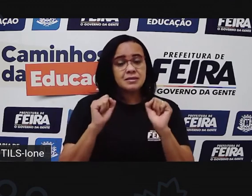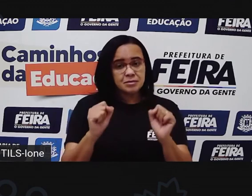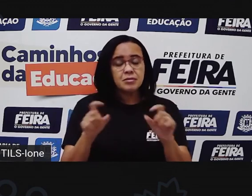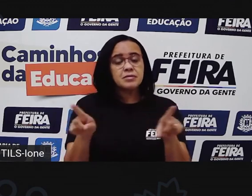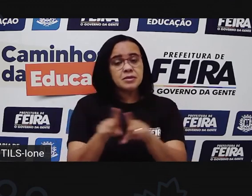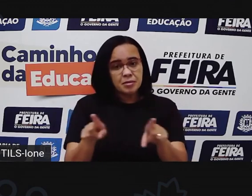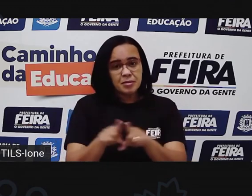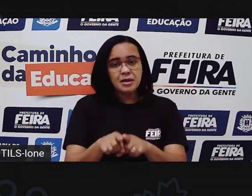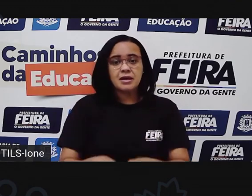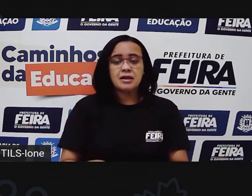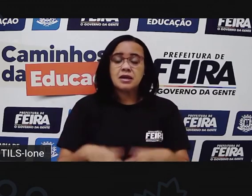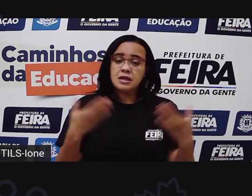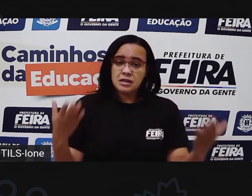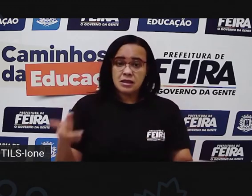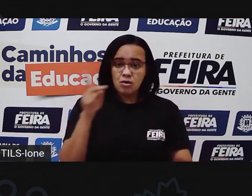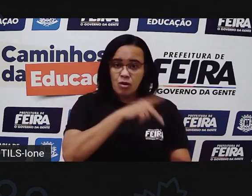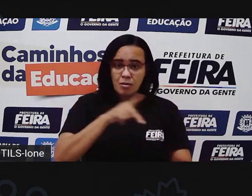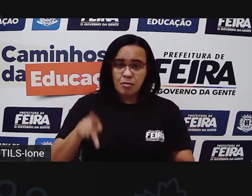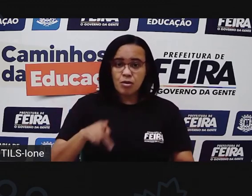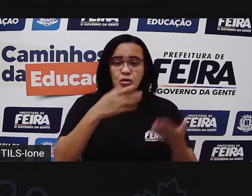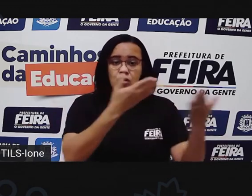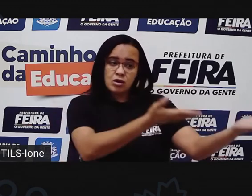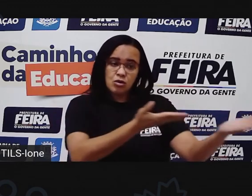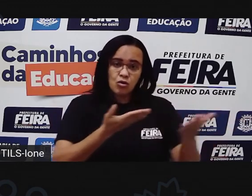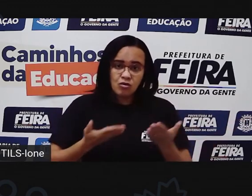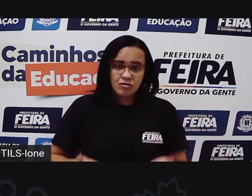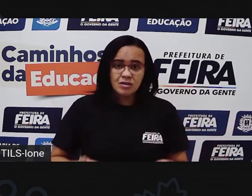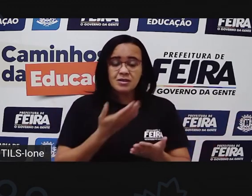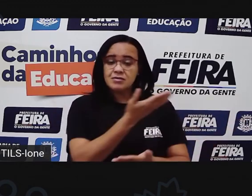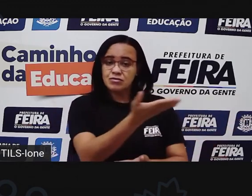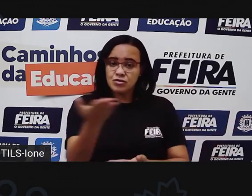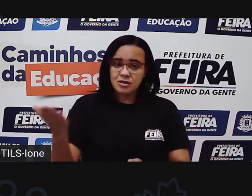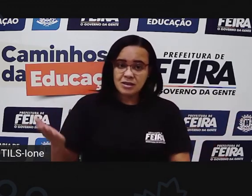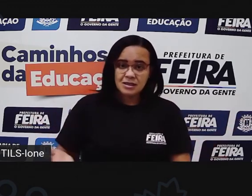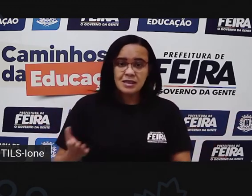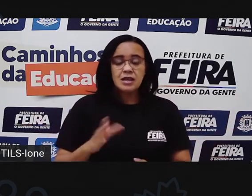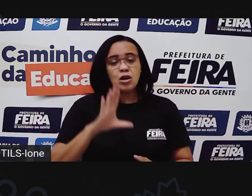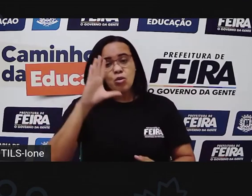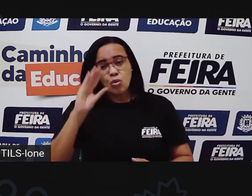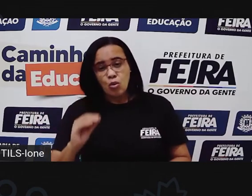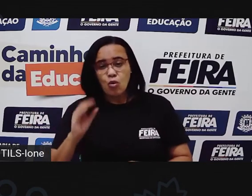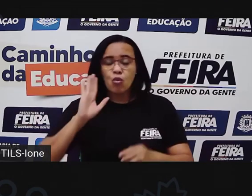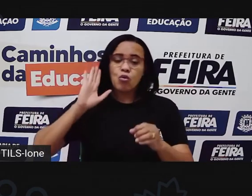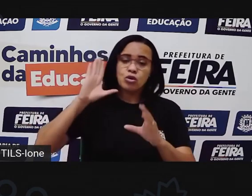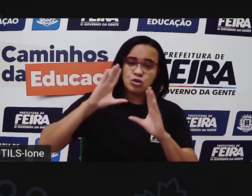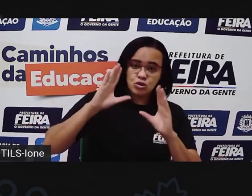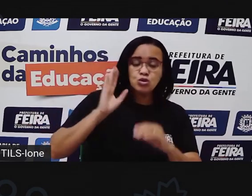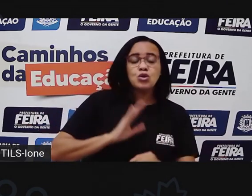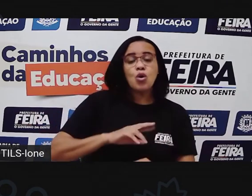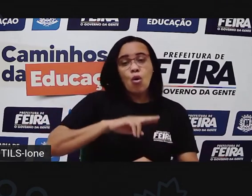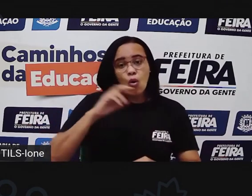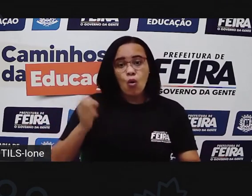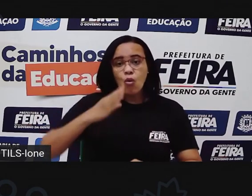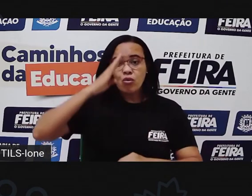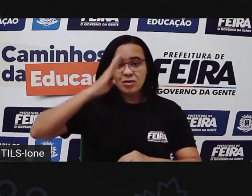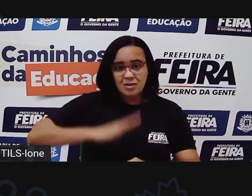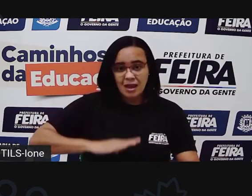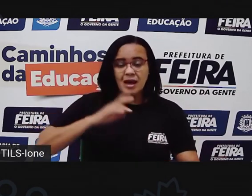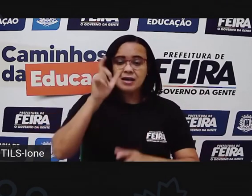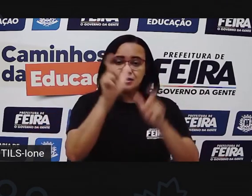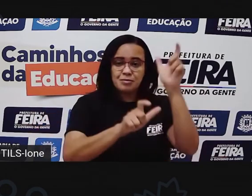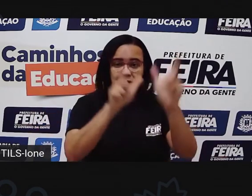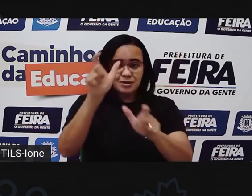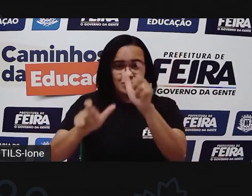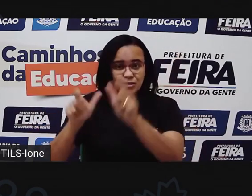quer convidar vocês a fazerem aí uma noite, uma tarde, né? Dos personagens folclóricos, né? Fazer uma mostra